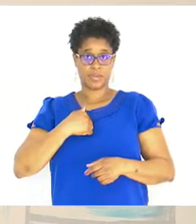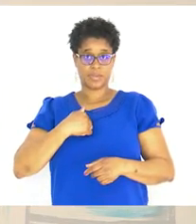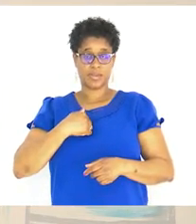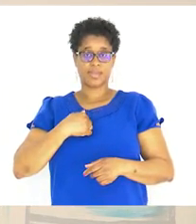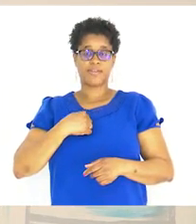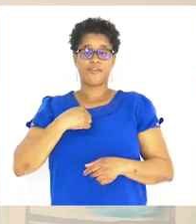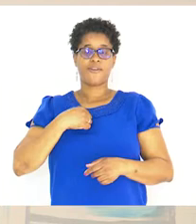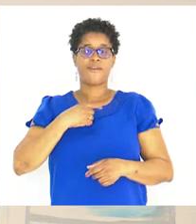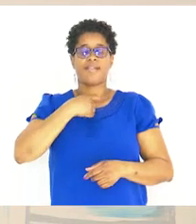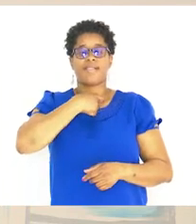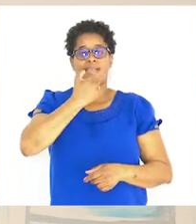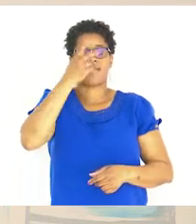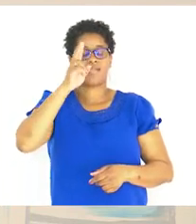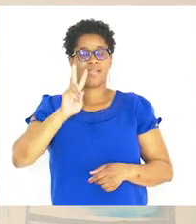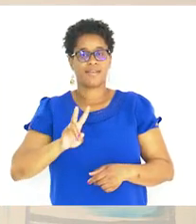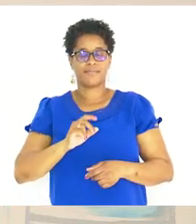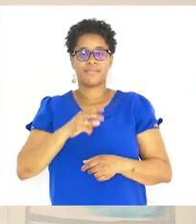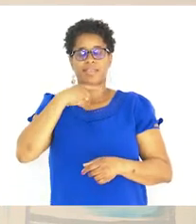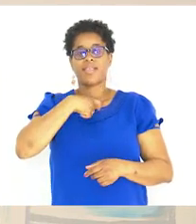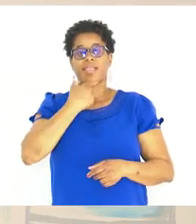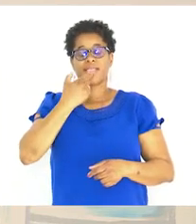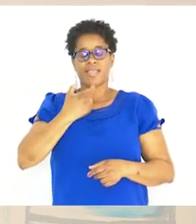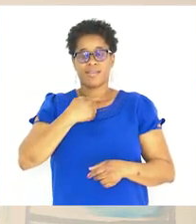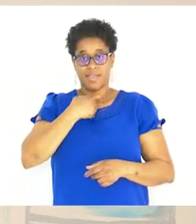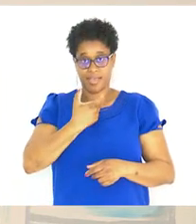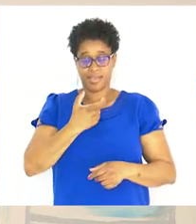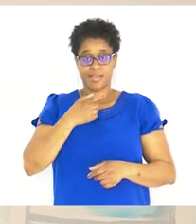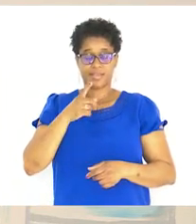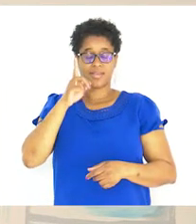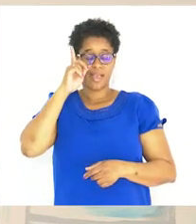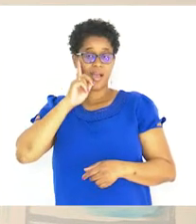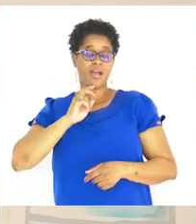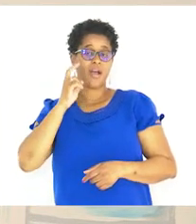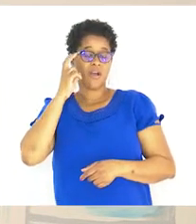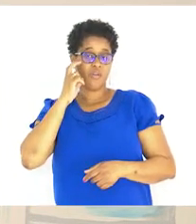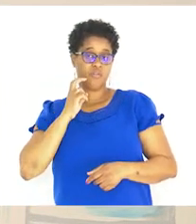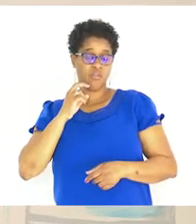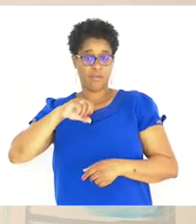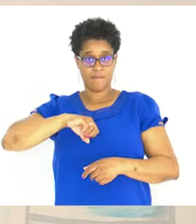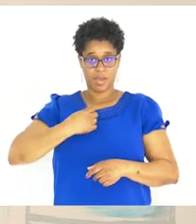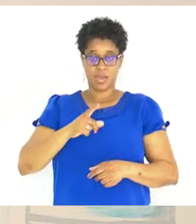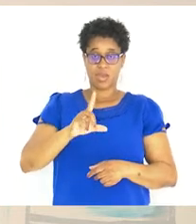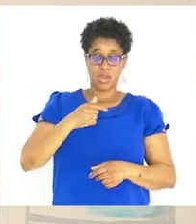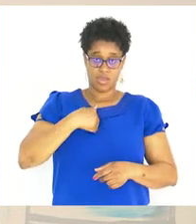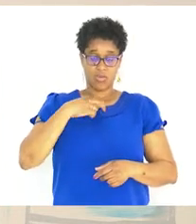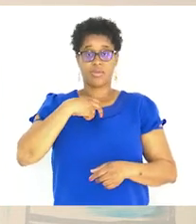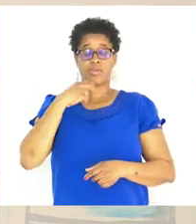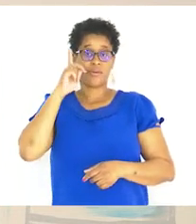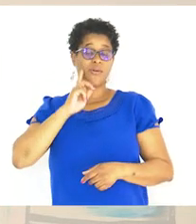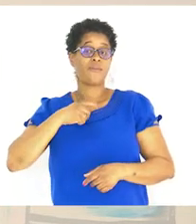neta Da minha Avó E eu sou neta Do meu avó